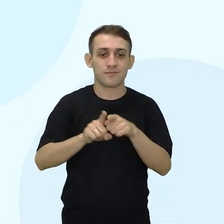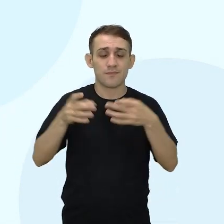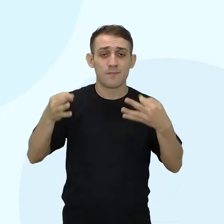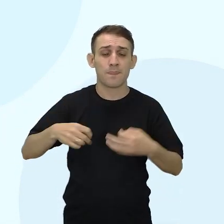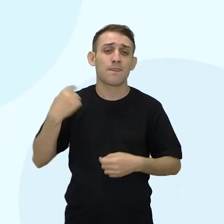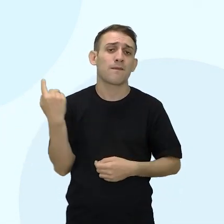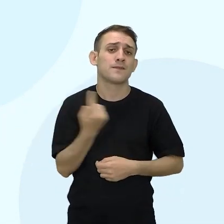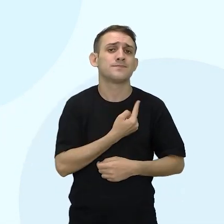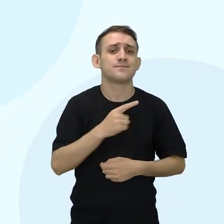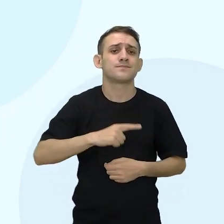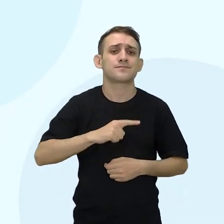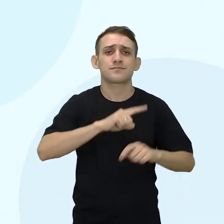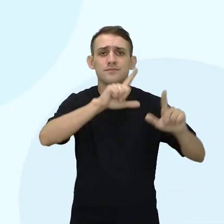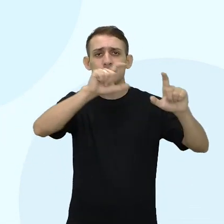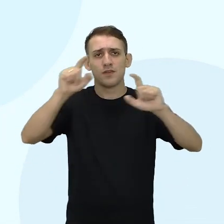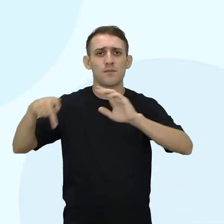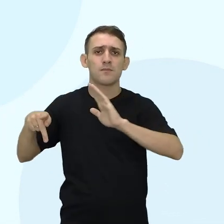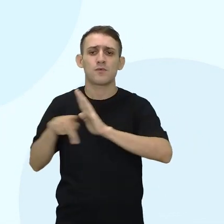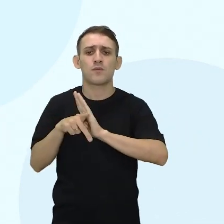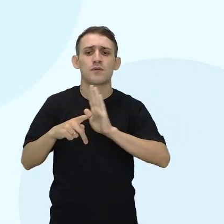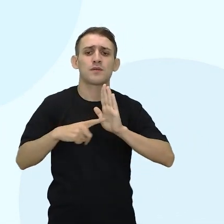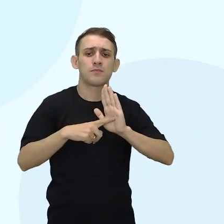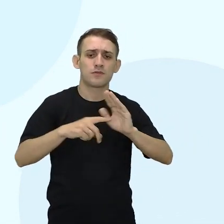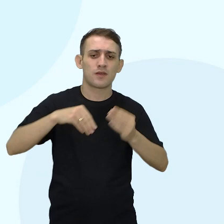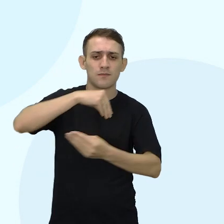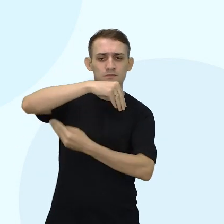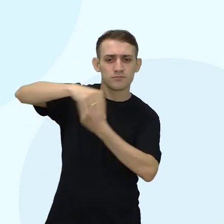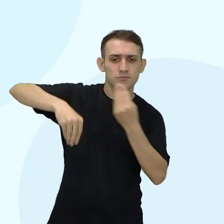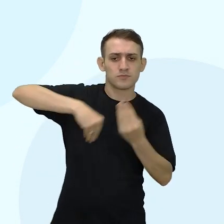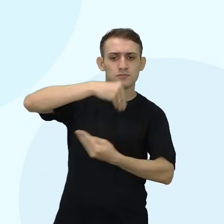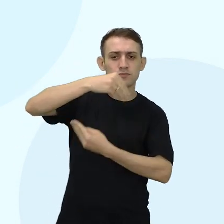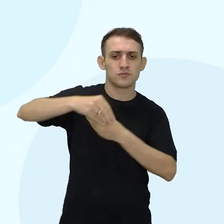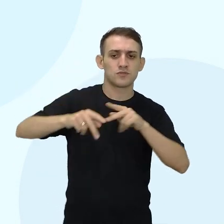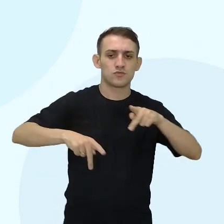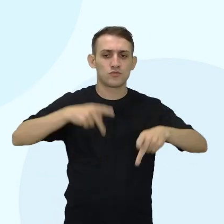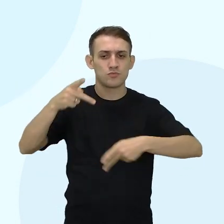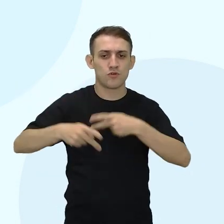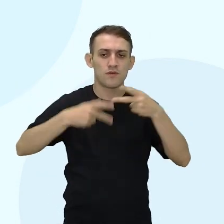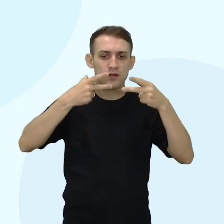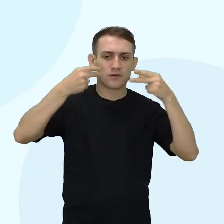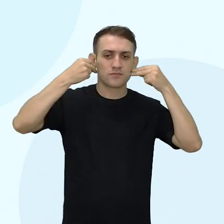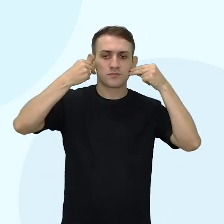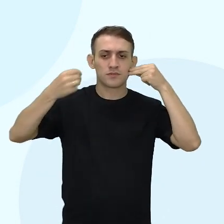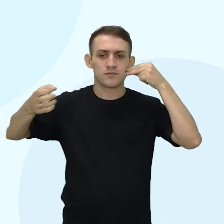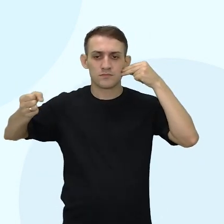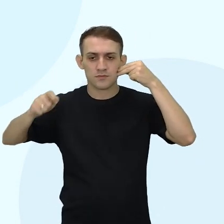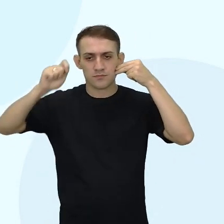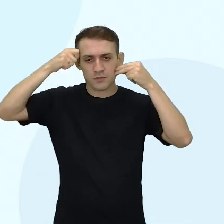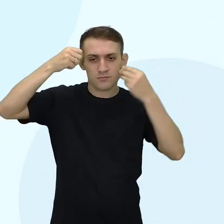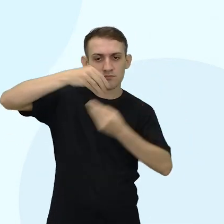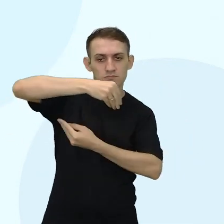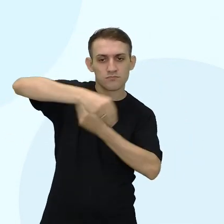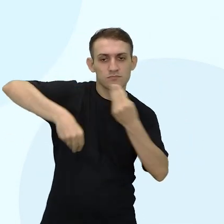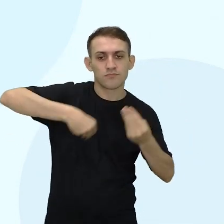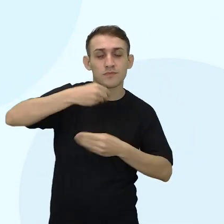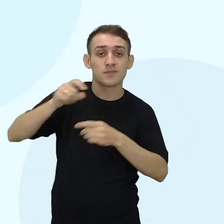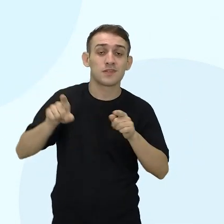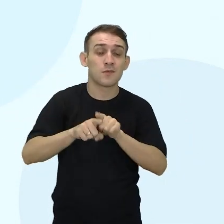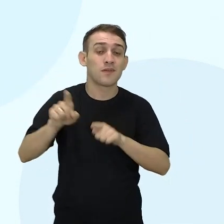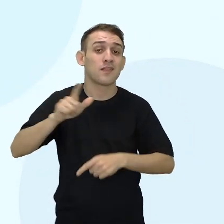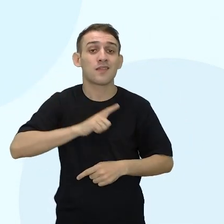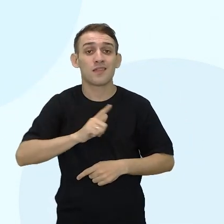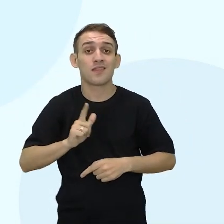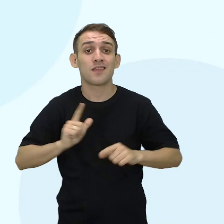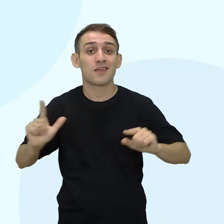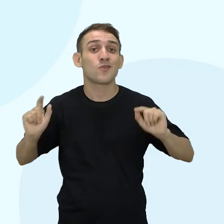Então a gente tem aí fotografias aí mostrando essa miscigenação aí entre os indígenas, e os brancos e os negros e trazem aí